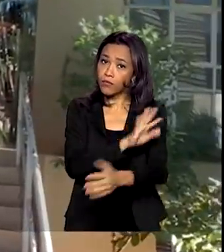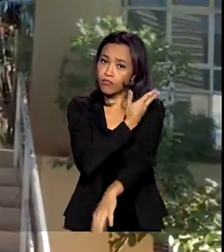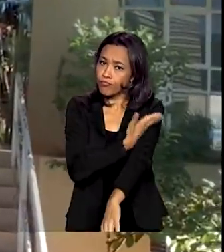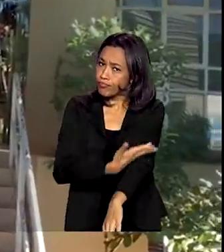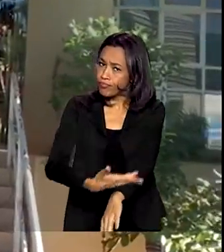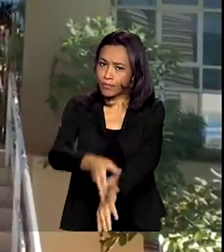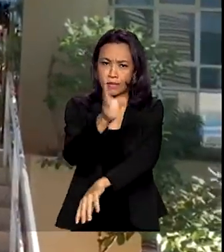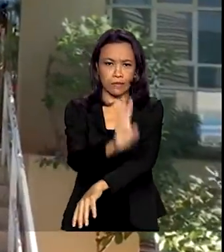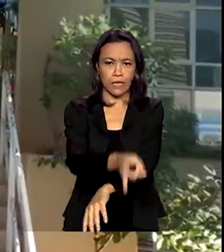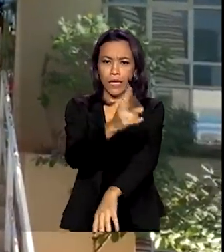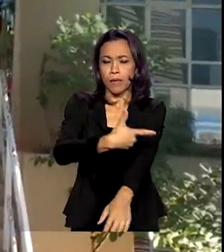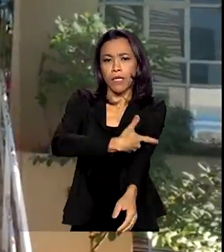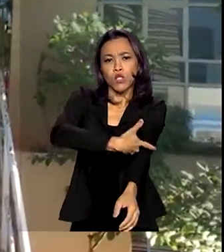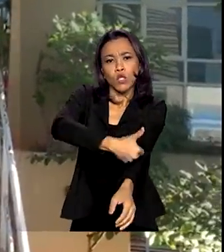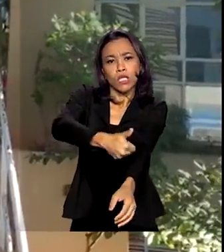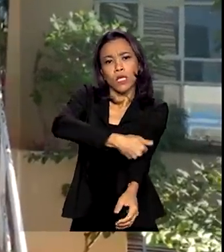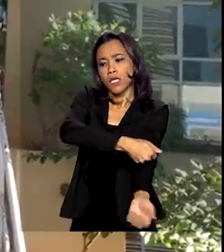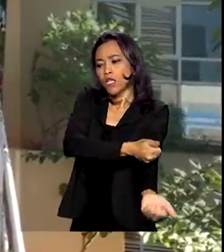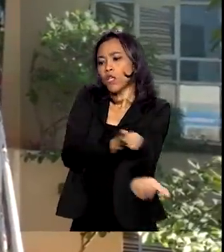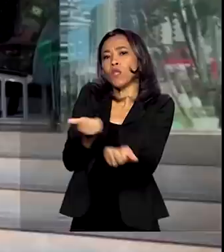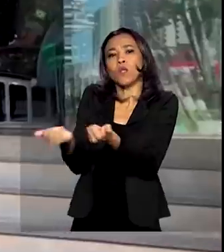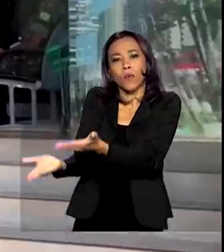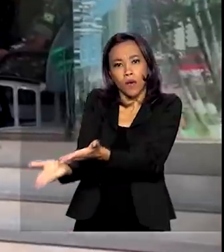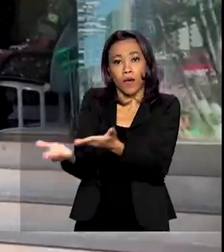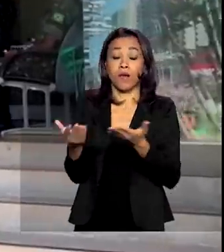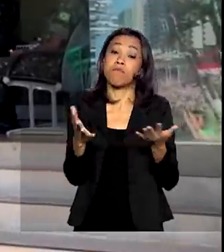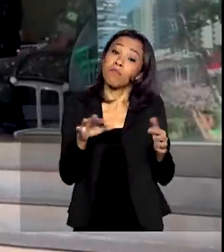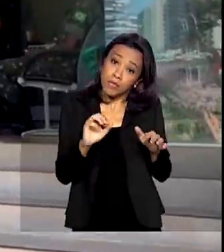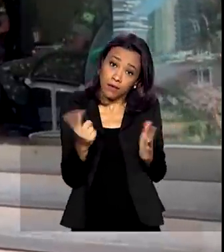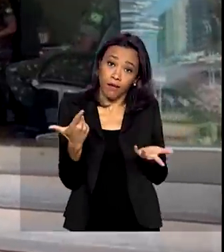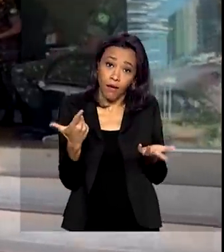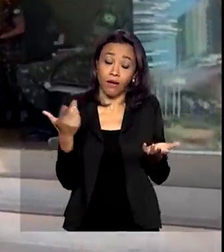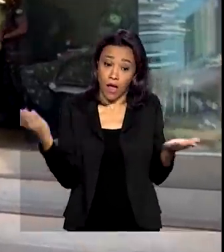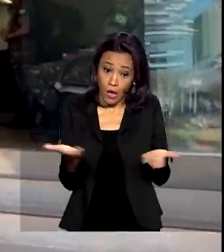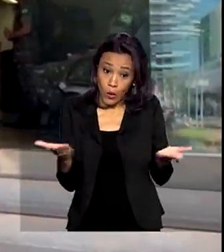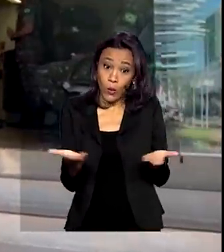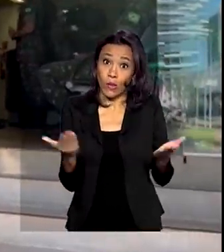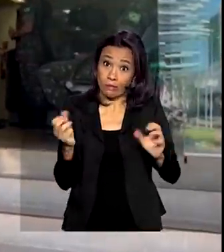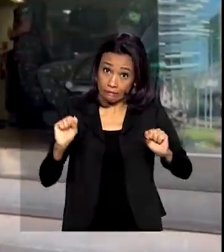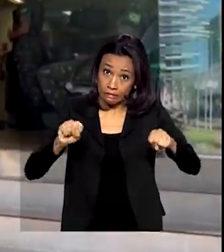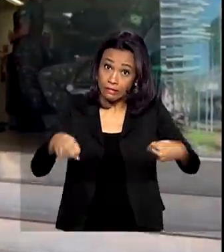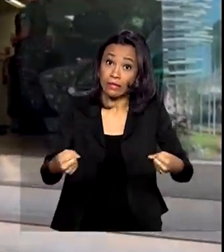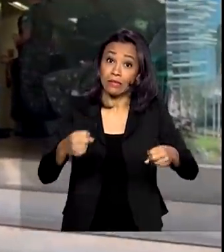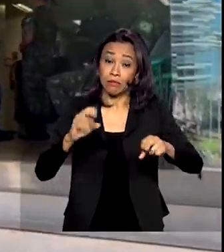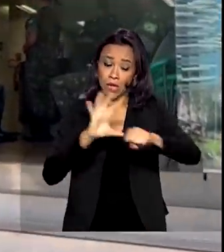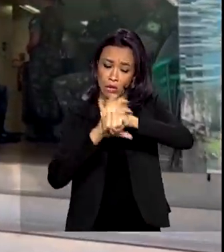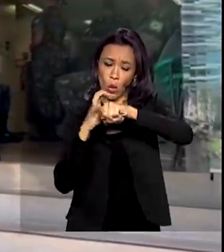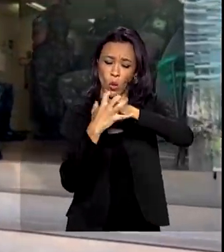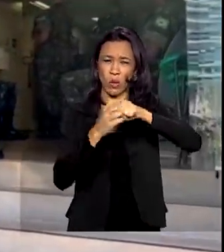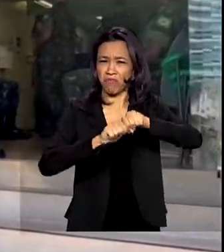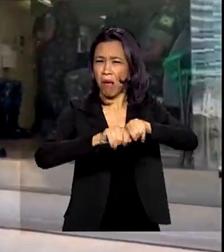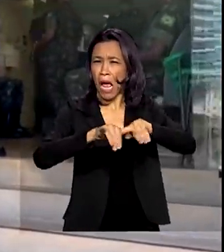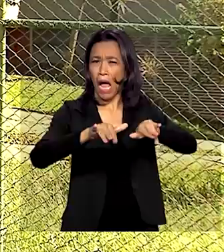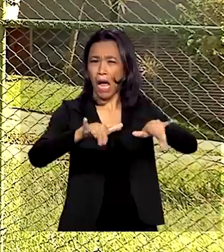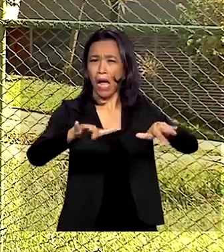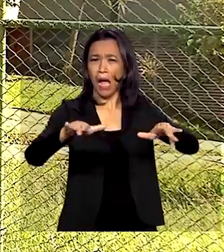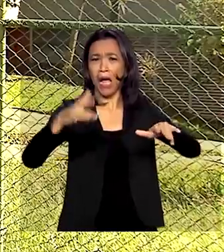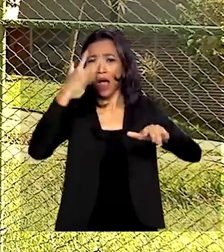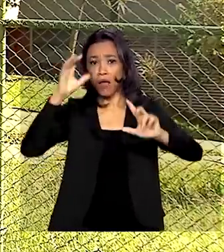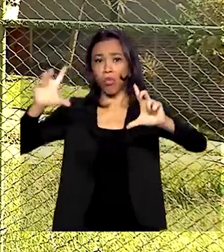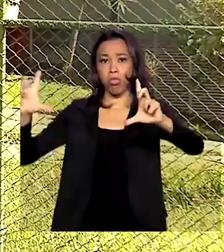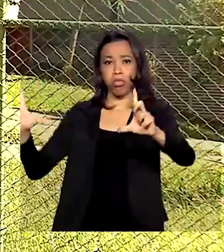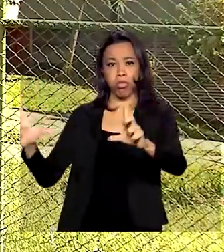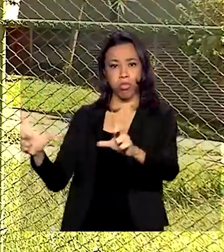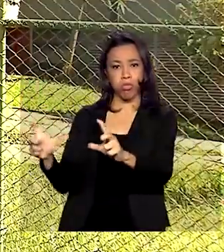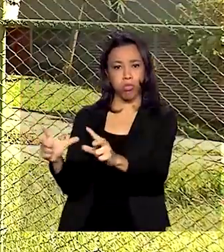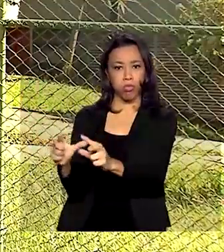de doação de sangue ao longo de todo o ano. Mas agora, claro, foi intensificado por causa da pandemia do novo coronavírus. É